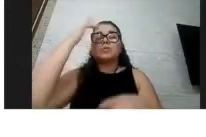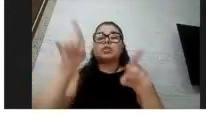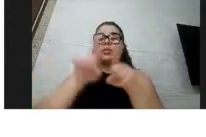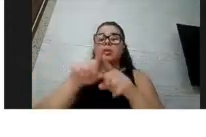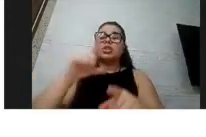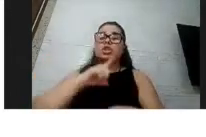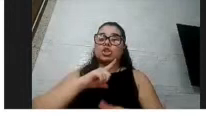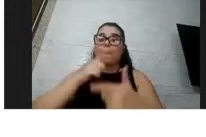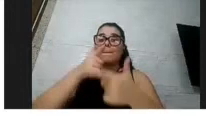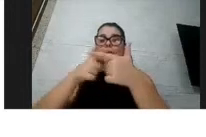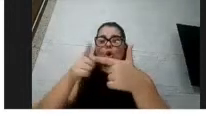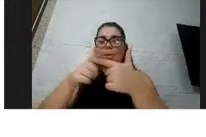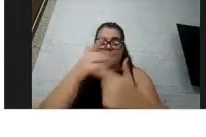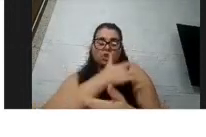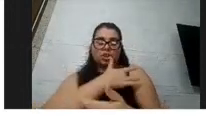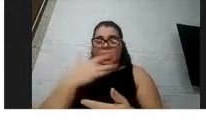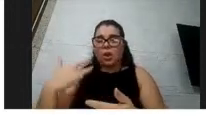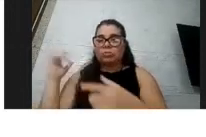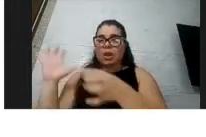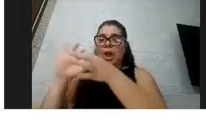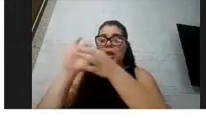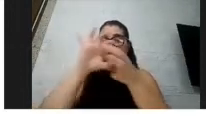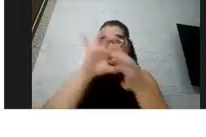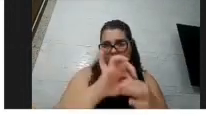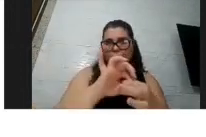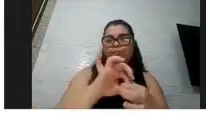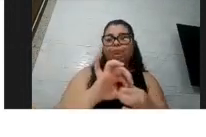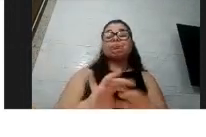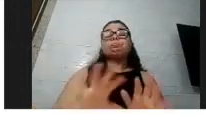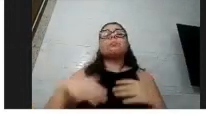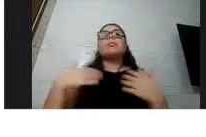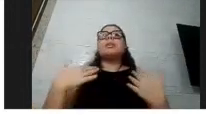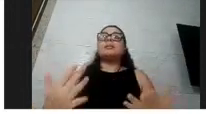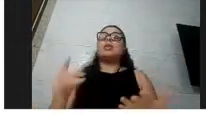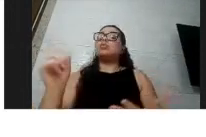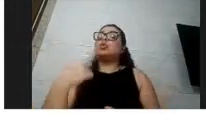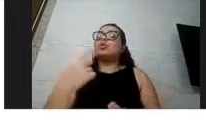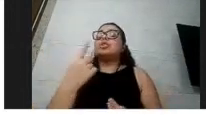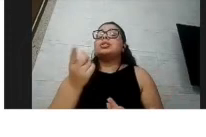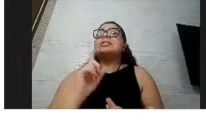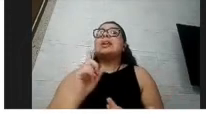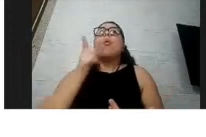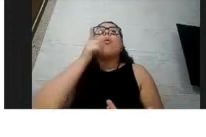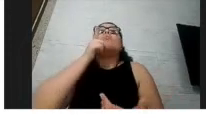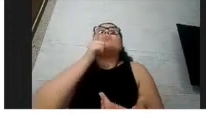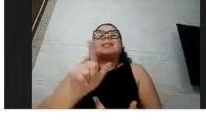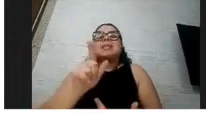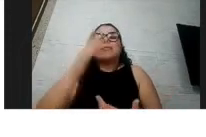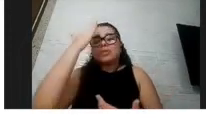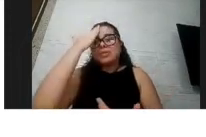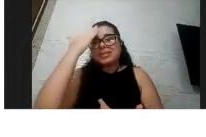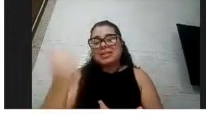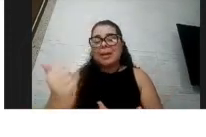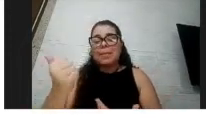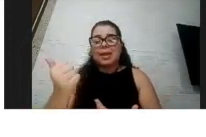gente ainda não consegue ter uma resposta adequada para aquela pergunta, as pessoas com síndrome